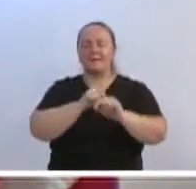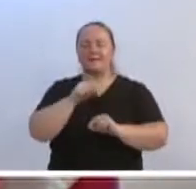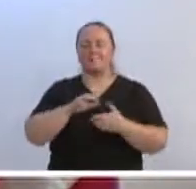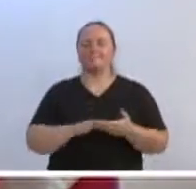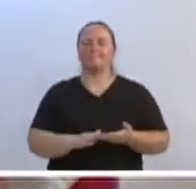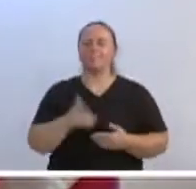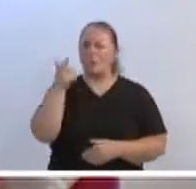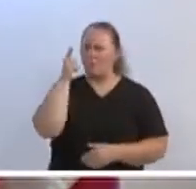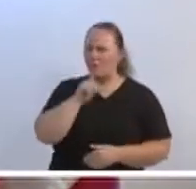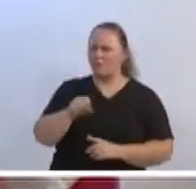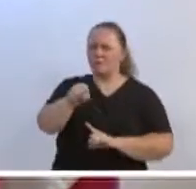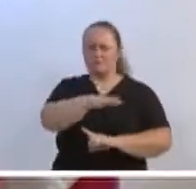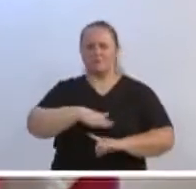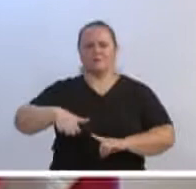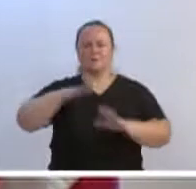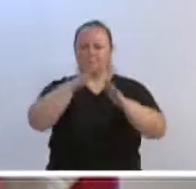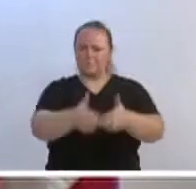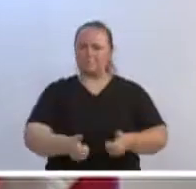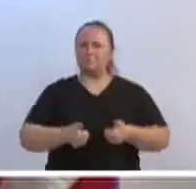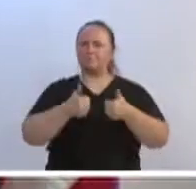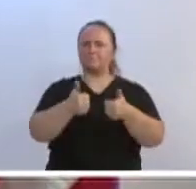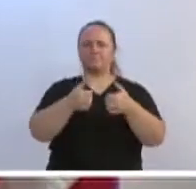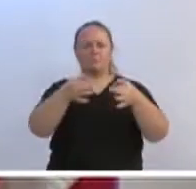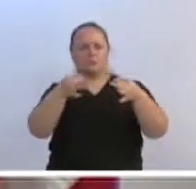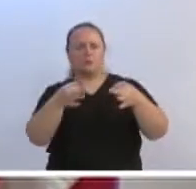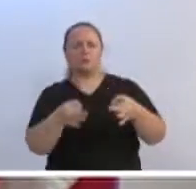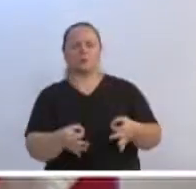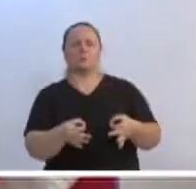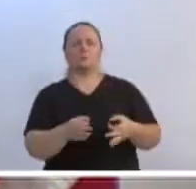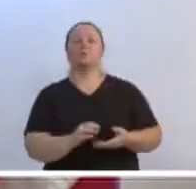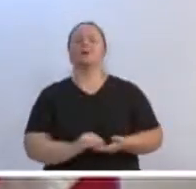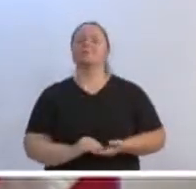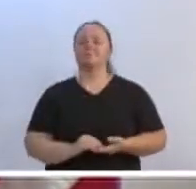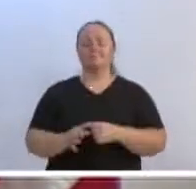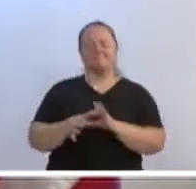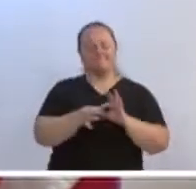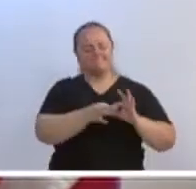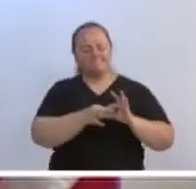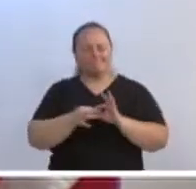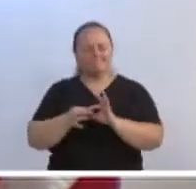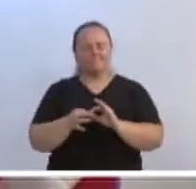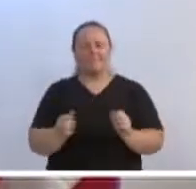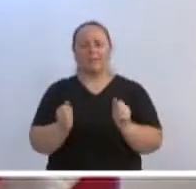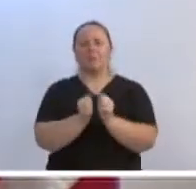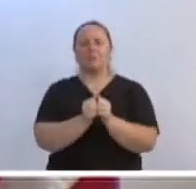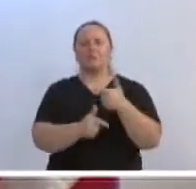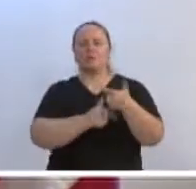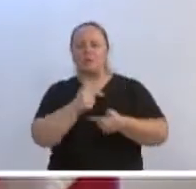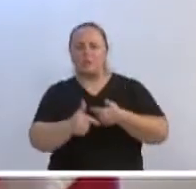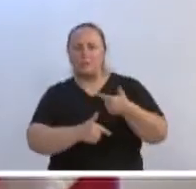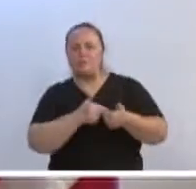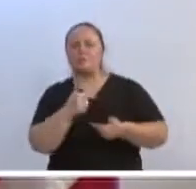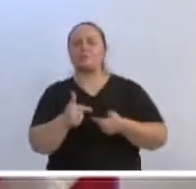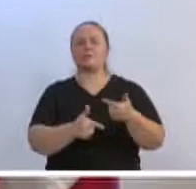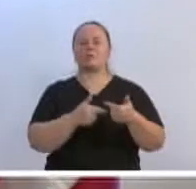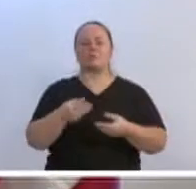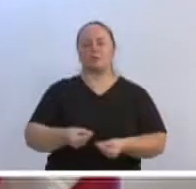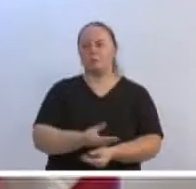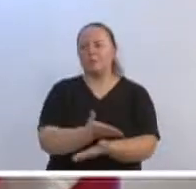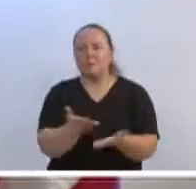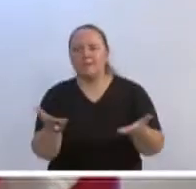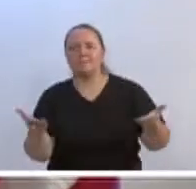uma sociedade melhor. Uma sociedade mais justa, mais fraterna por meio do seu trabalho, das suas doações,